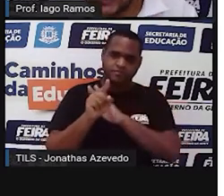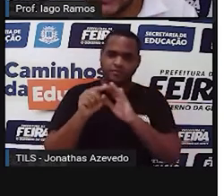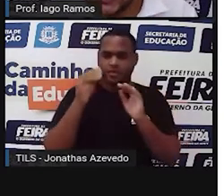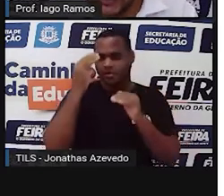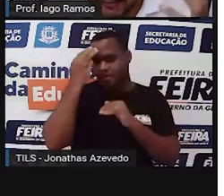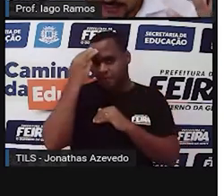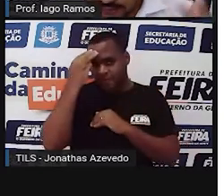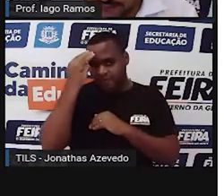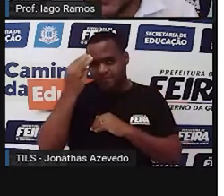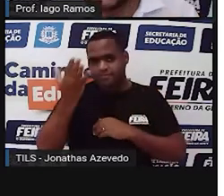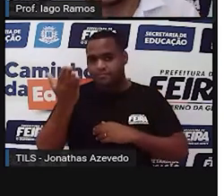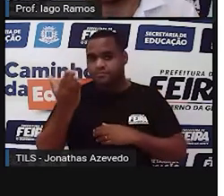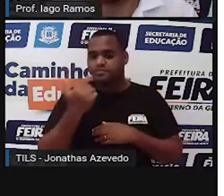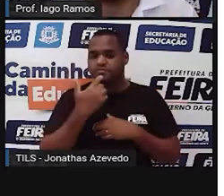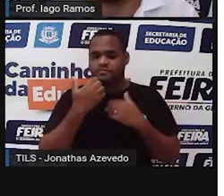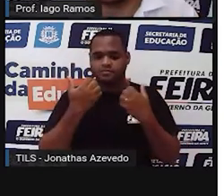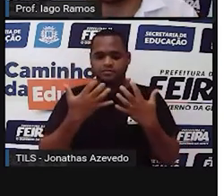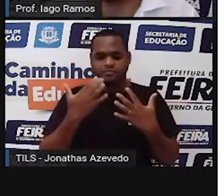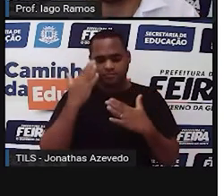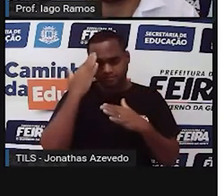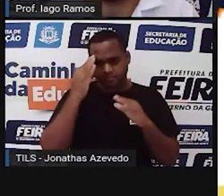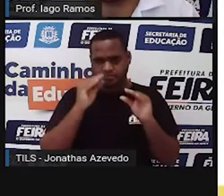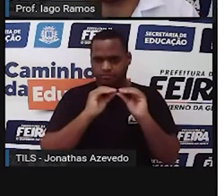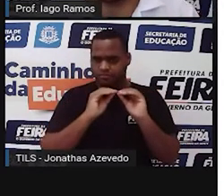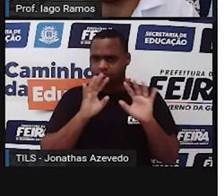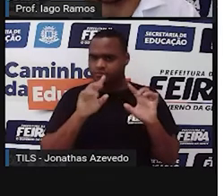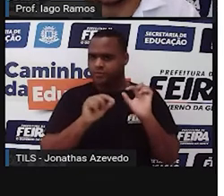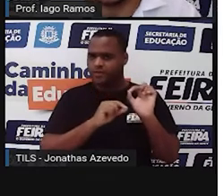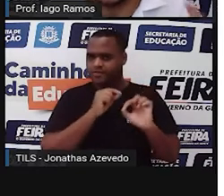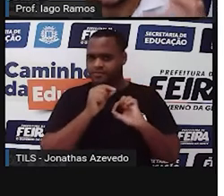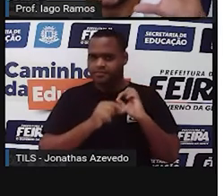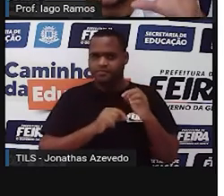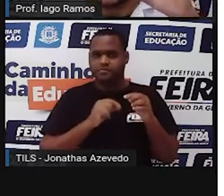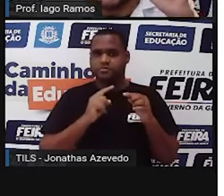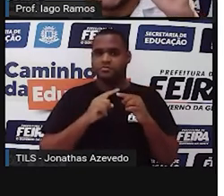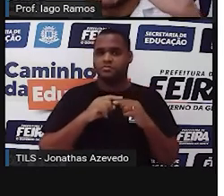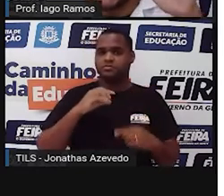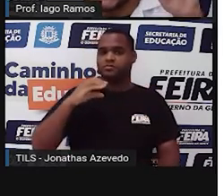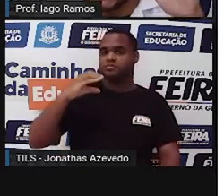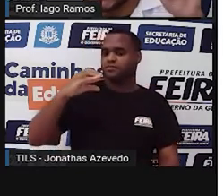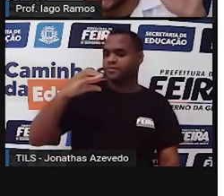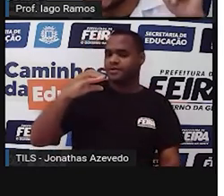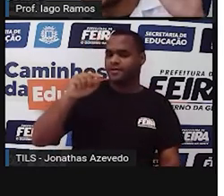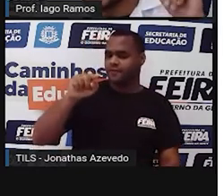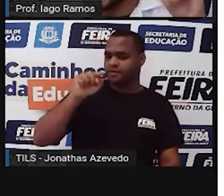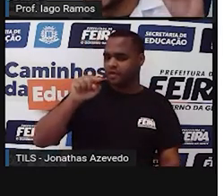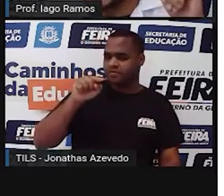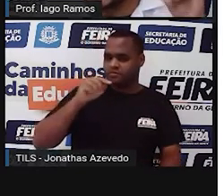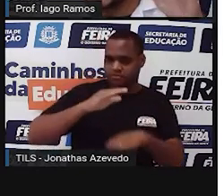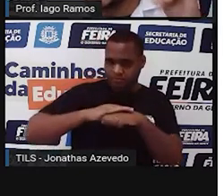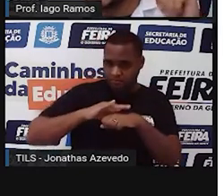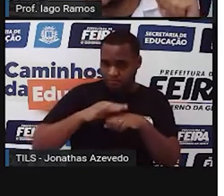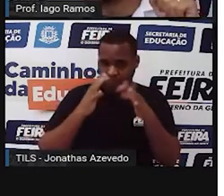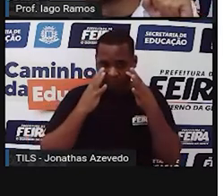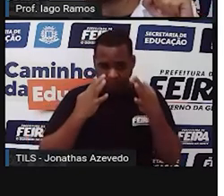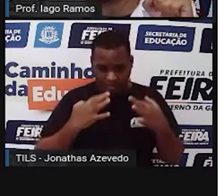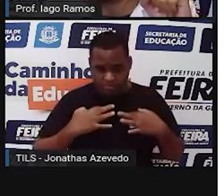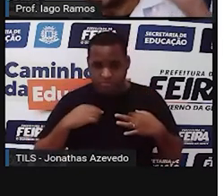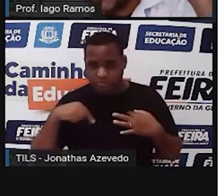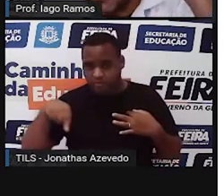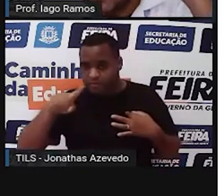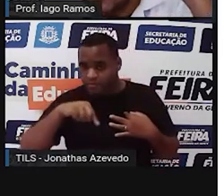memória, deixa eu ver se você entendeu mesmo, né? Ó, ei, você aí, que me assiste, que nos